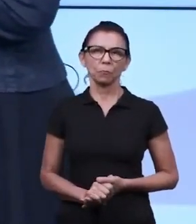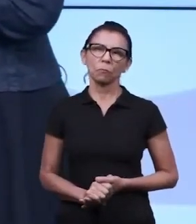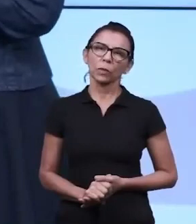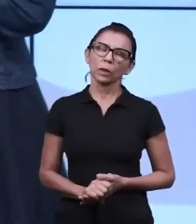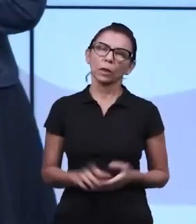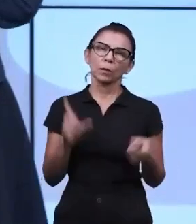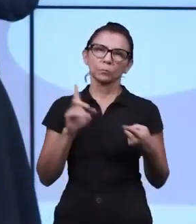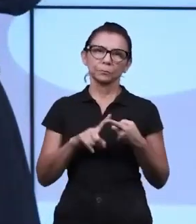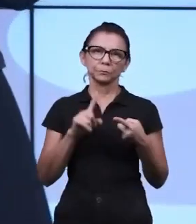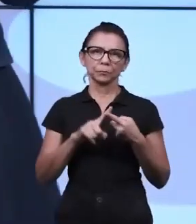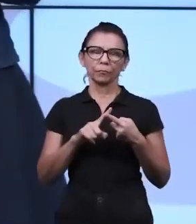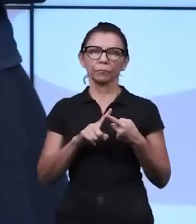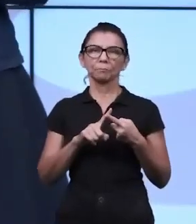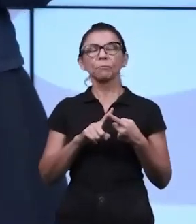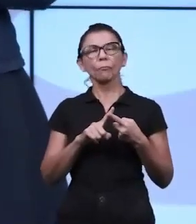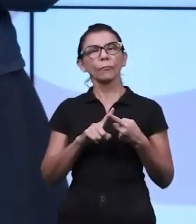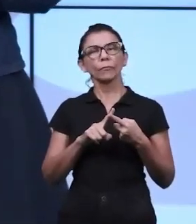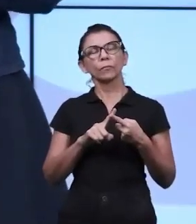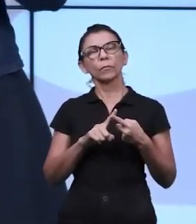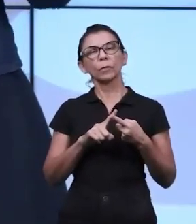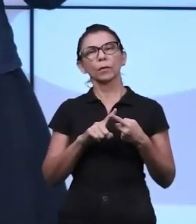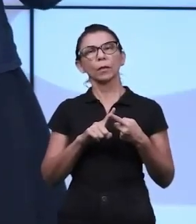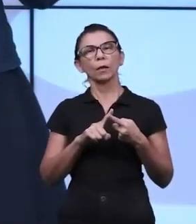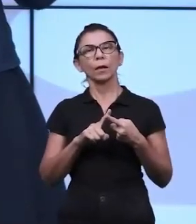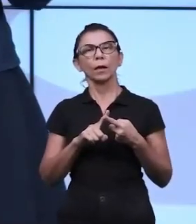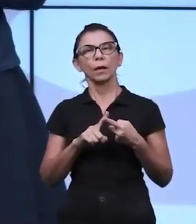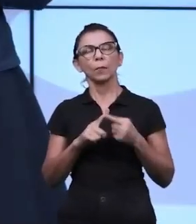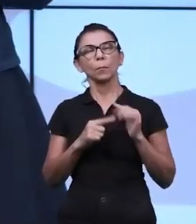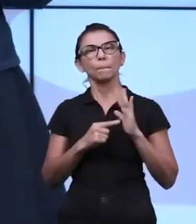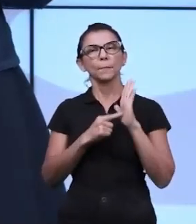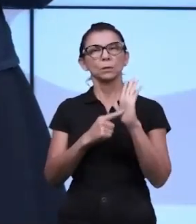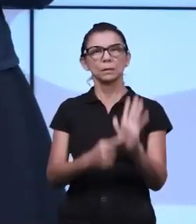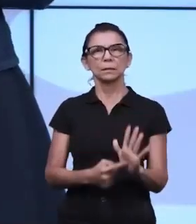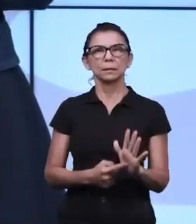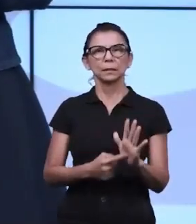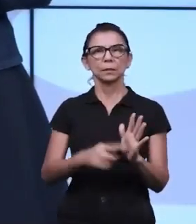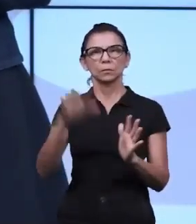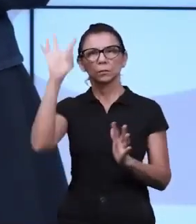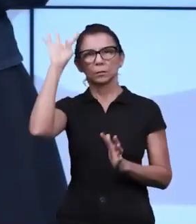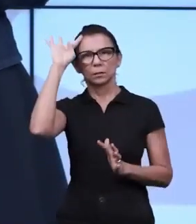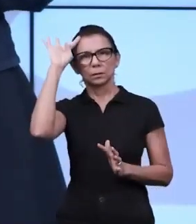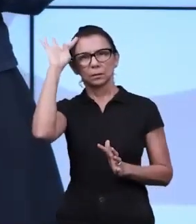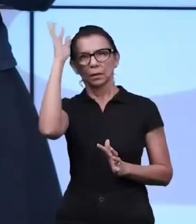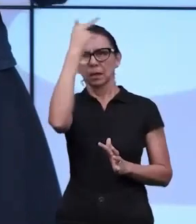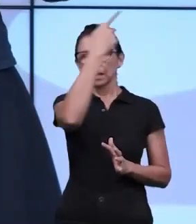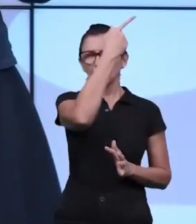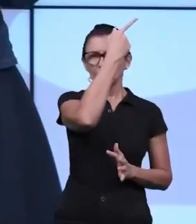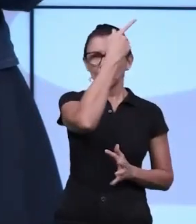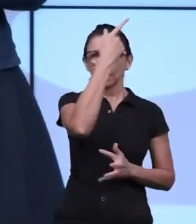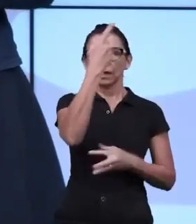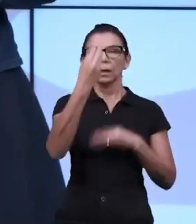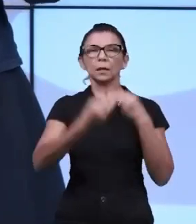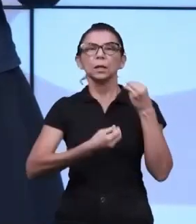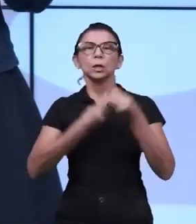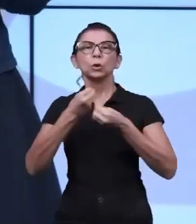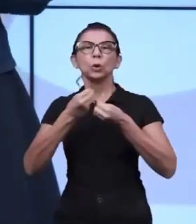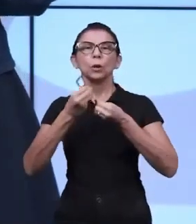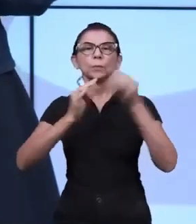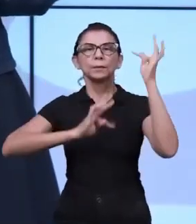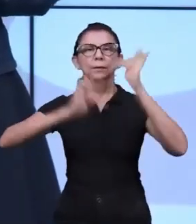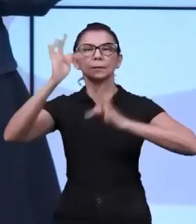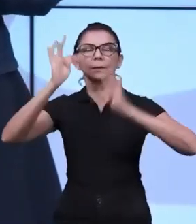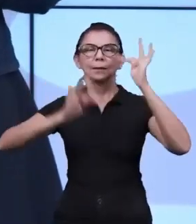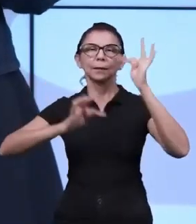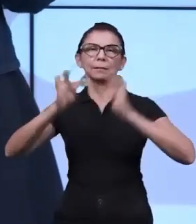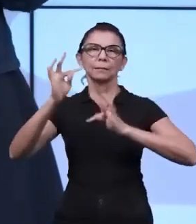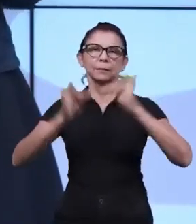busque informações sobre o TDAH e sobre o tratamento correto. Os responsáveis, os